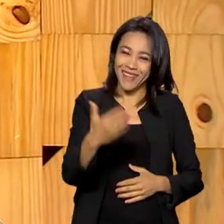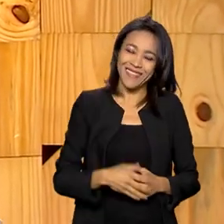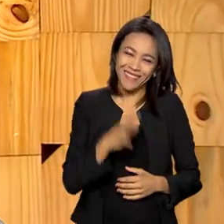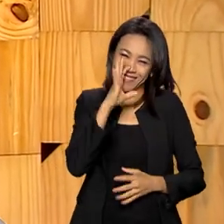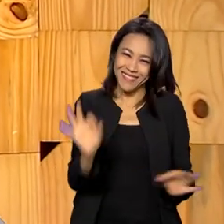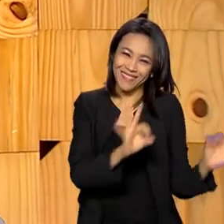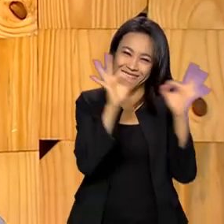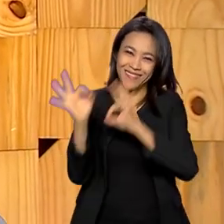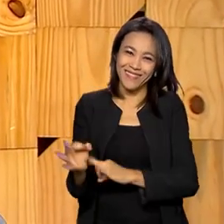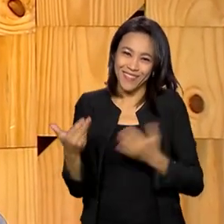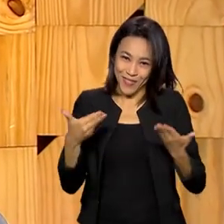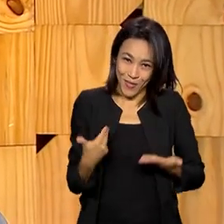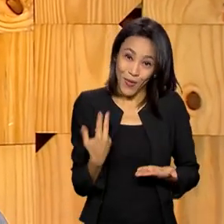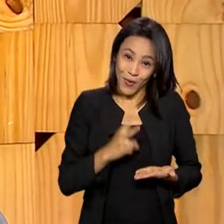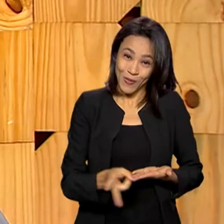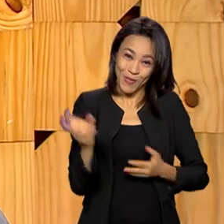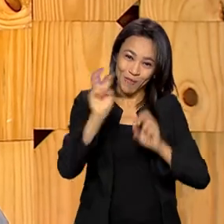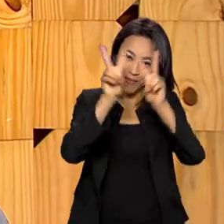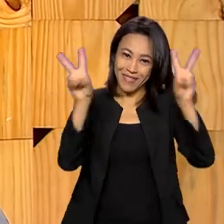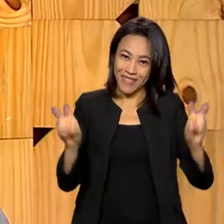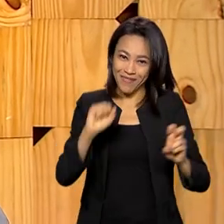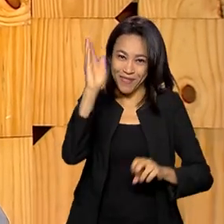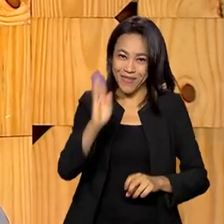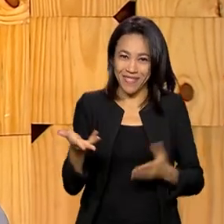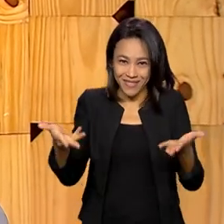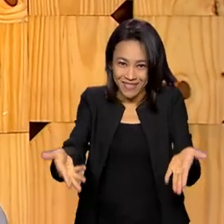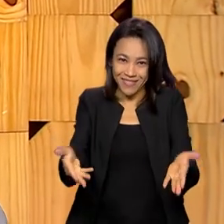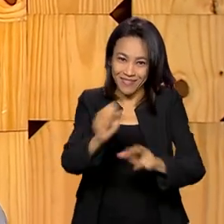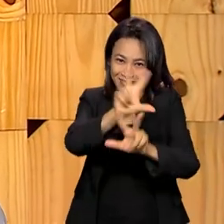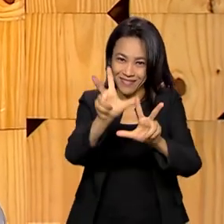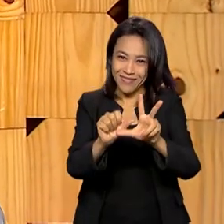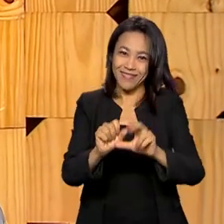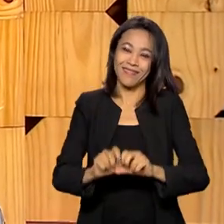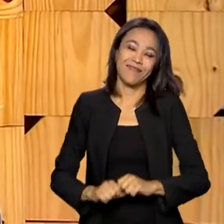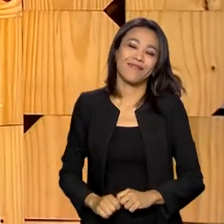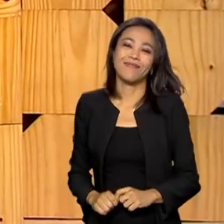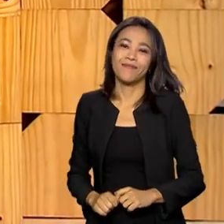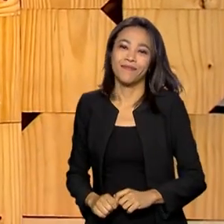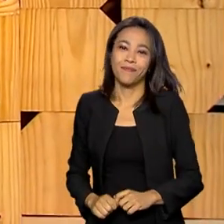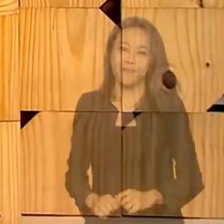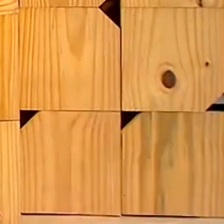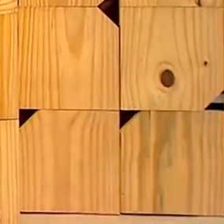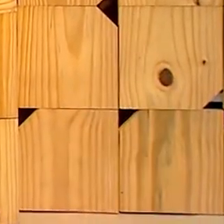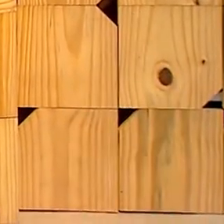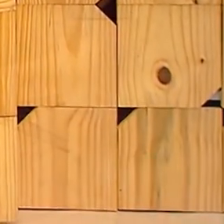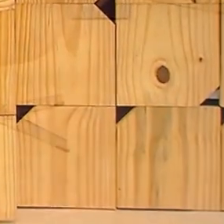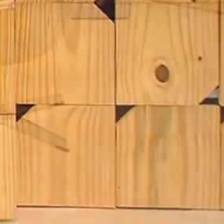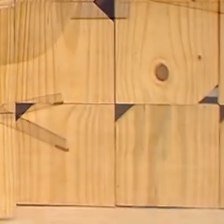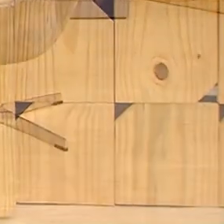companhia e o Brasil continua em pauta aqui na TV Brasil. Até